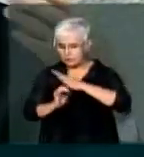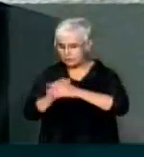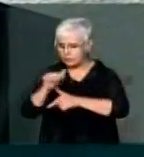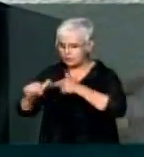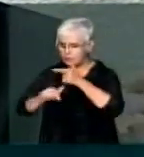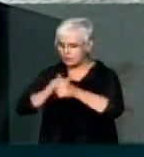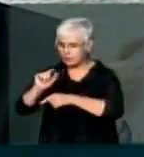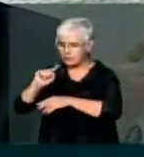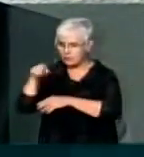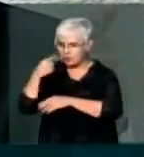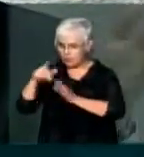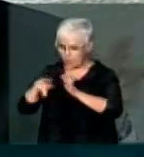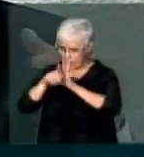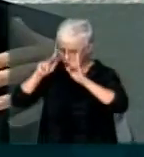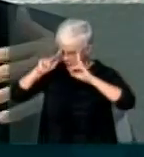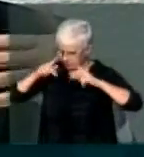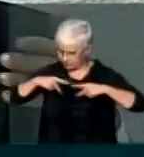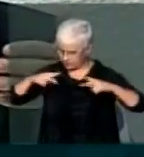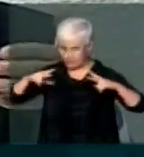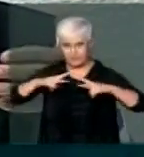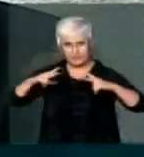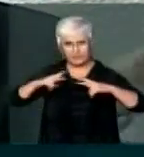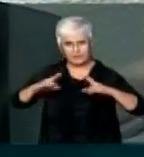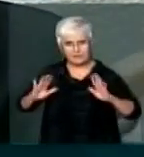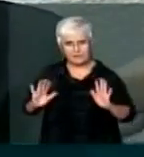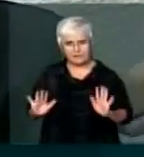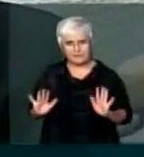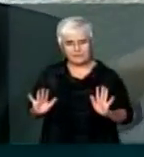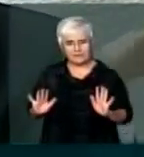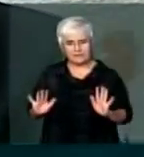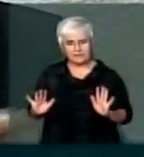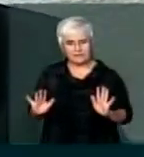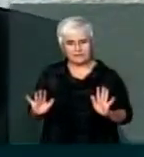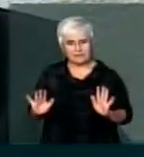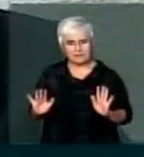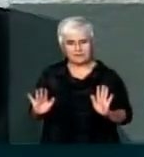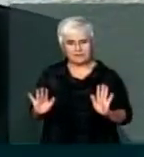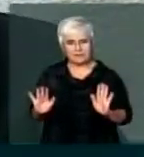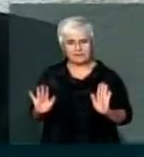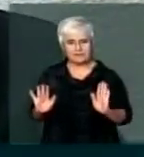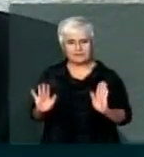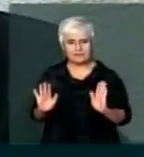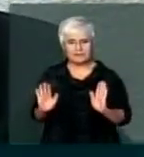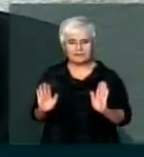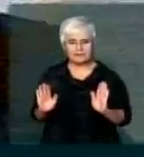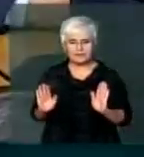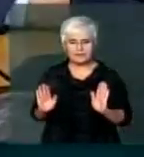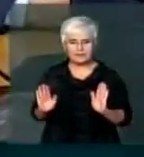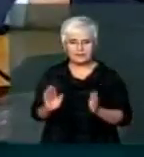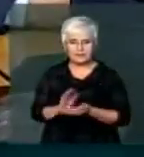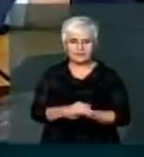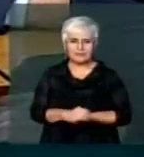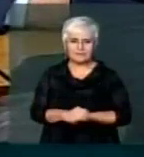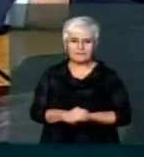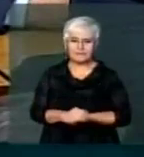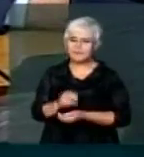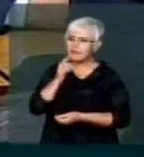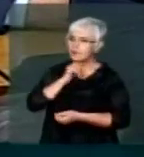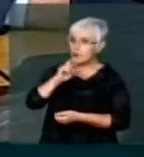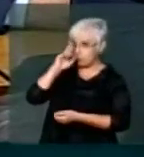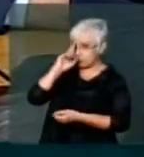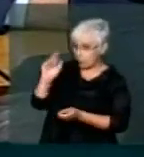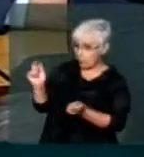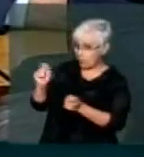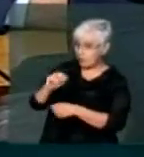trabalhar por conta própria, eu não... Sim, o senhor falou. Então. Não, mas responda a pergunta. Mas qual pergunta, A pergunta que eu estou fazendo é se o senhor